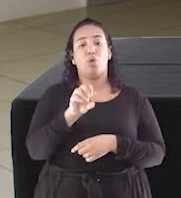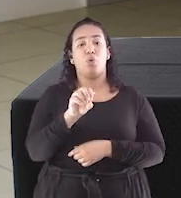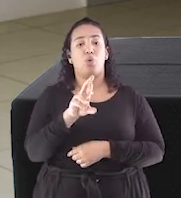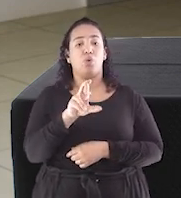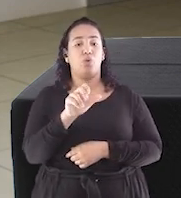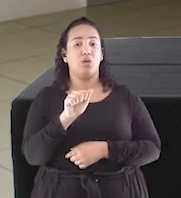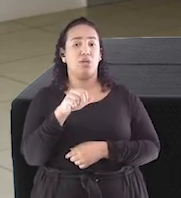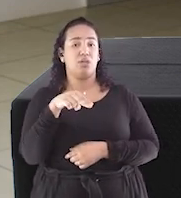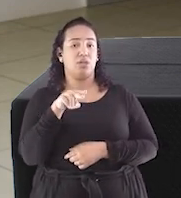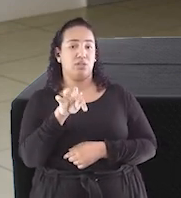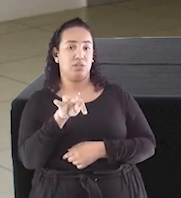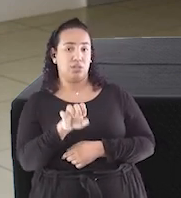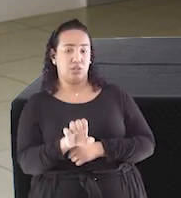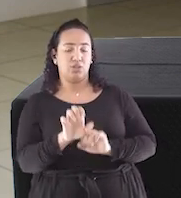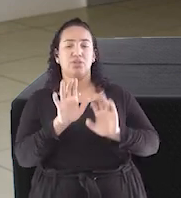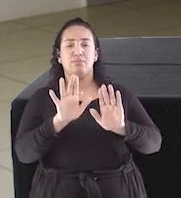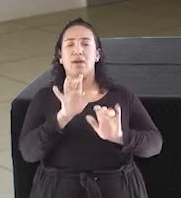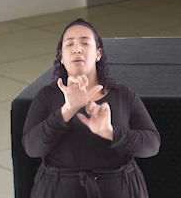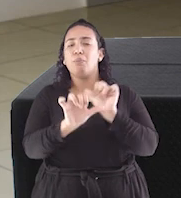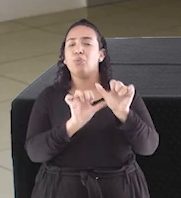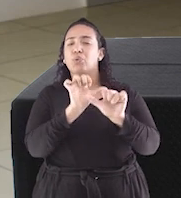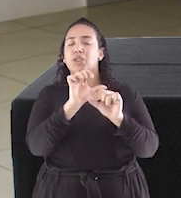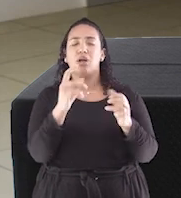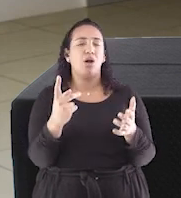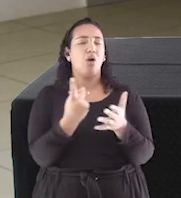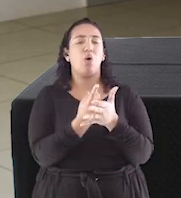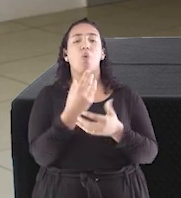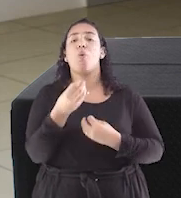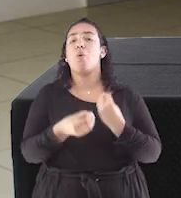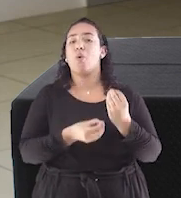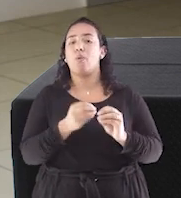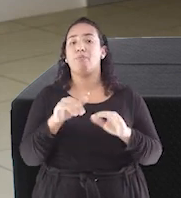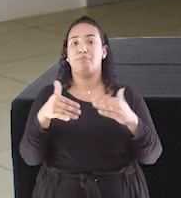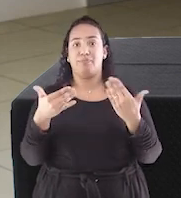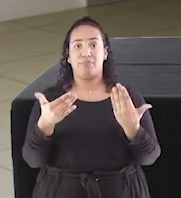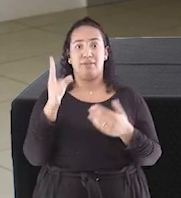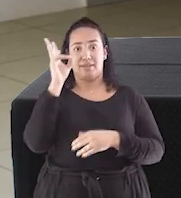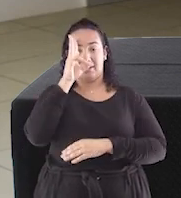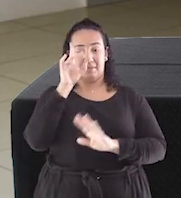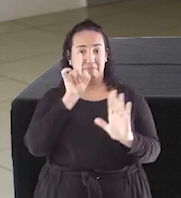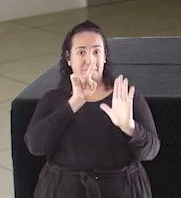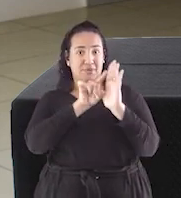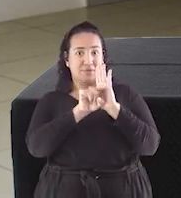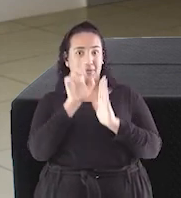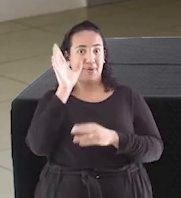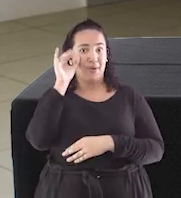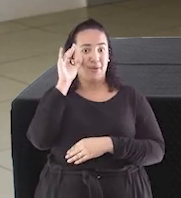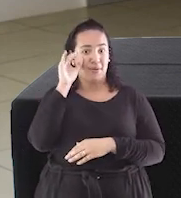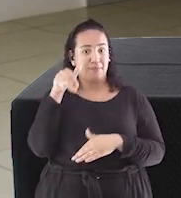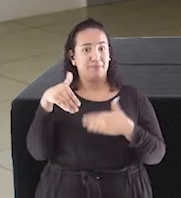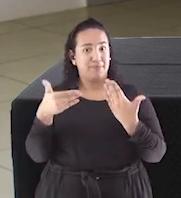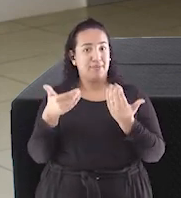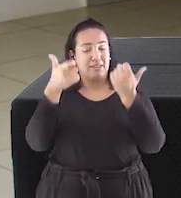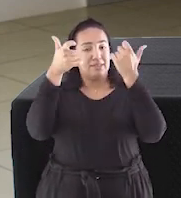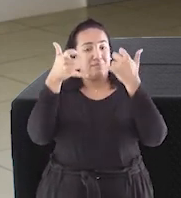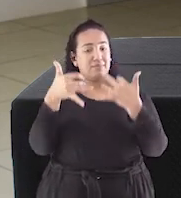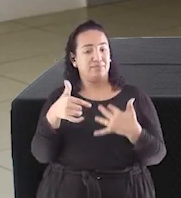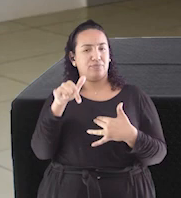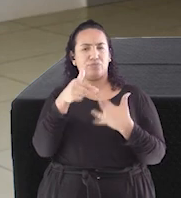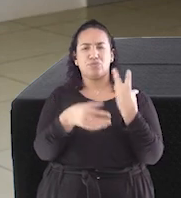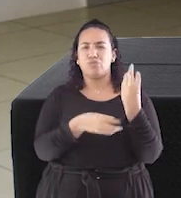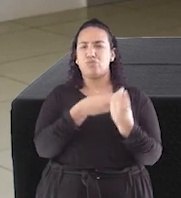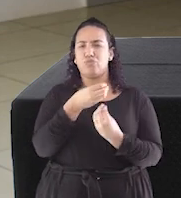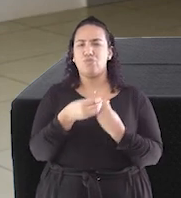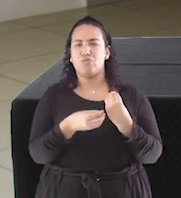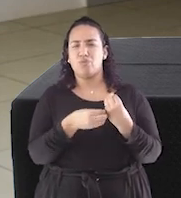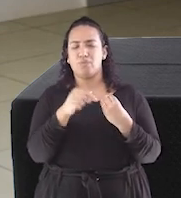físico ali? Como é que elas ocorreram? Bom, agora a gente vai para a resposta da nossa curiosidade do dia e falar um pouco mais sobre essa tal